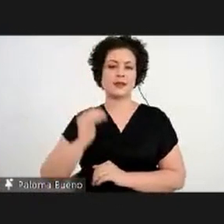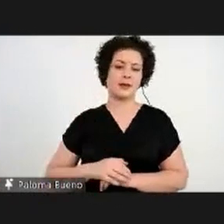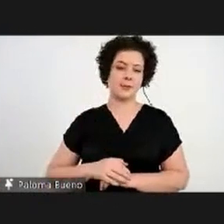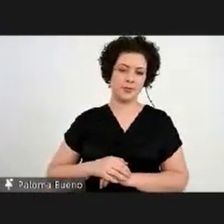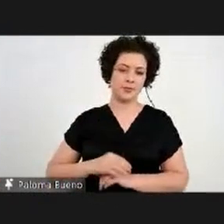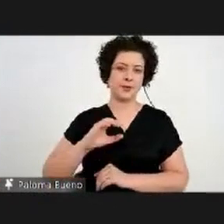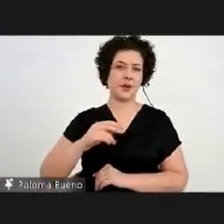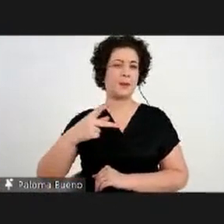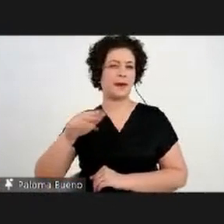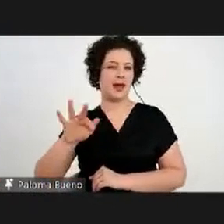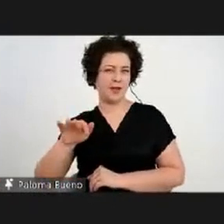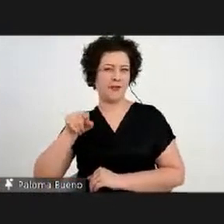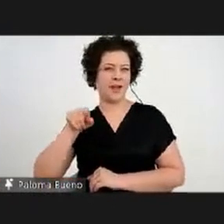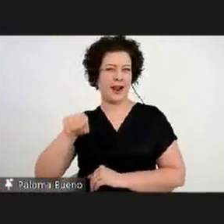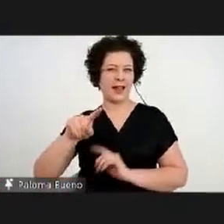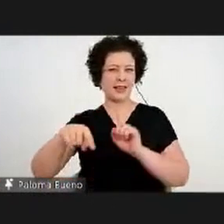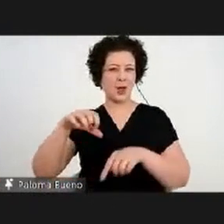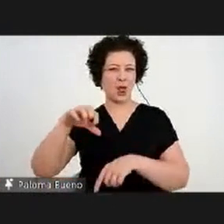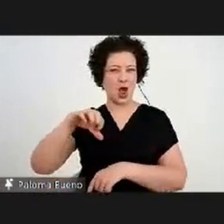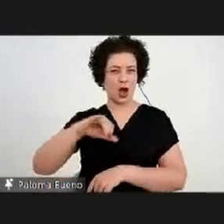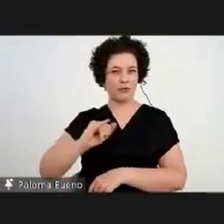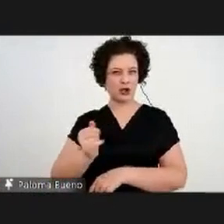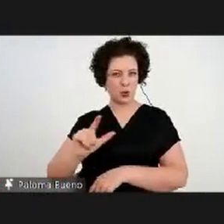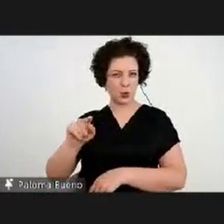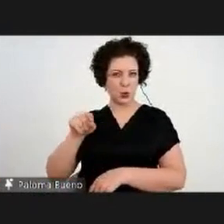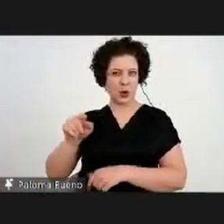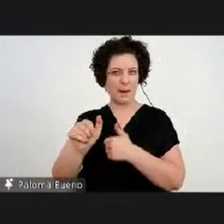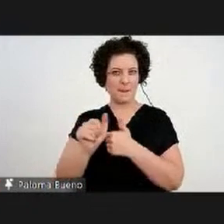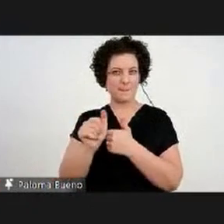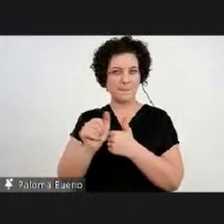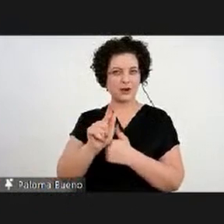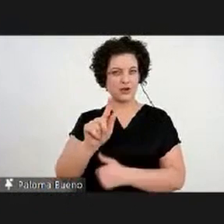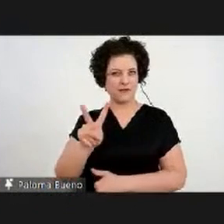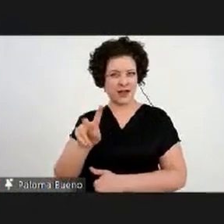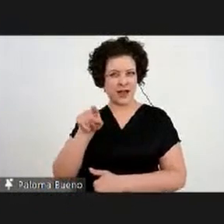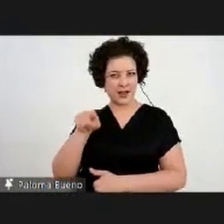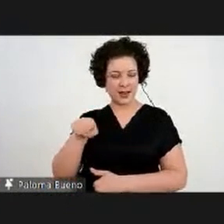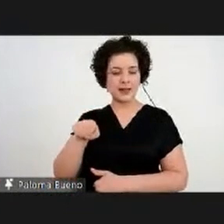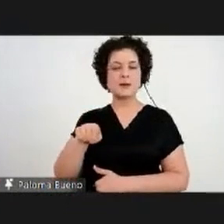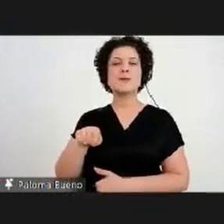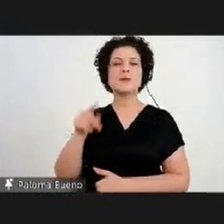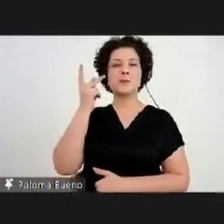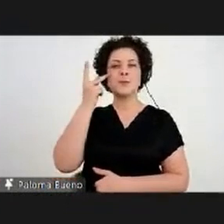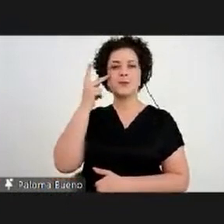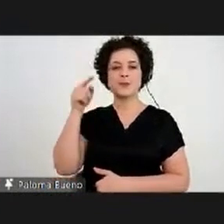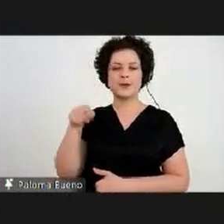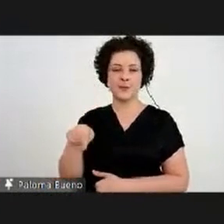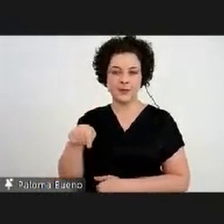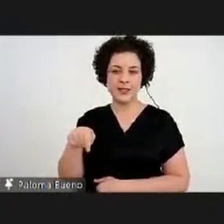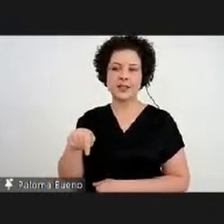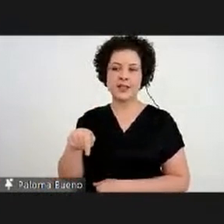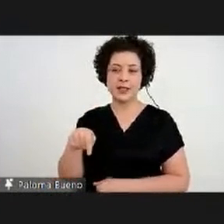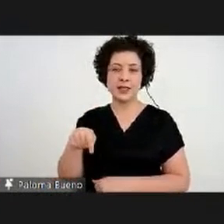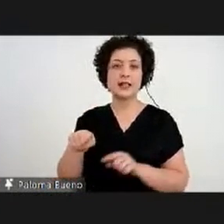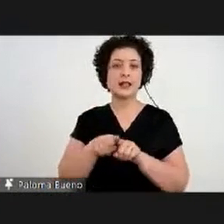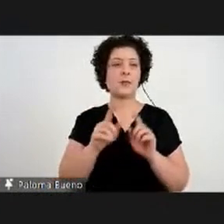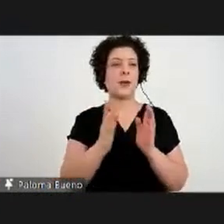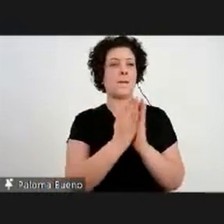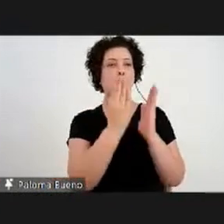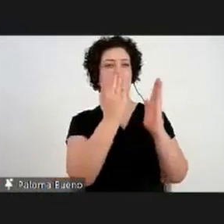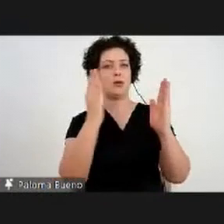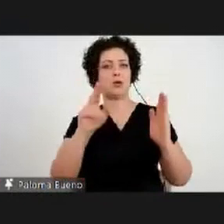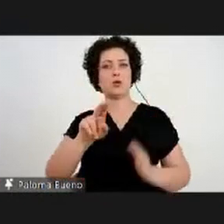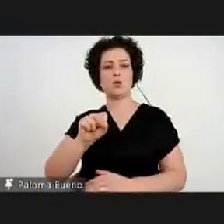CPF, ali, depois da 9 de julho, perto da GV, ali na 9 de julho, aqui em São Paulo, e na Biblioteca na